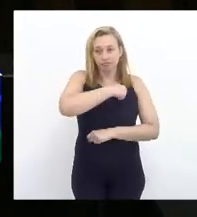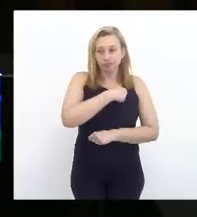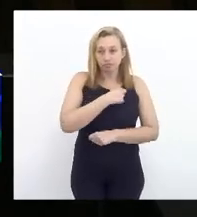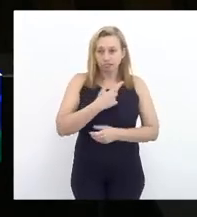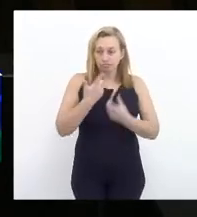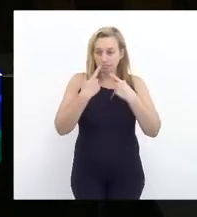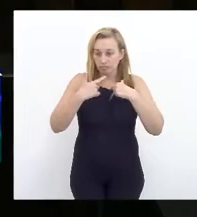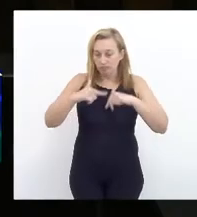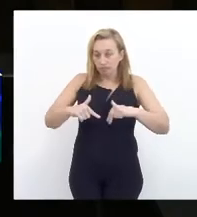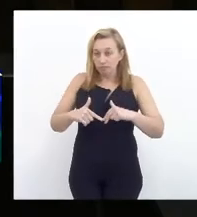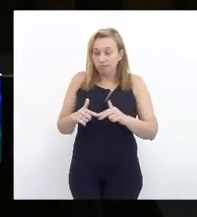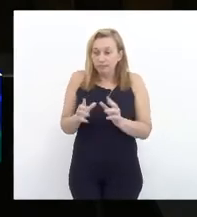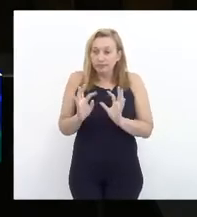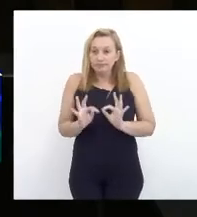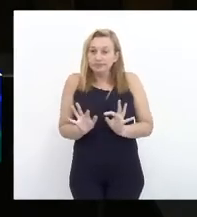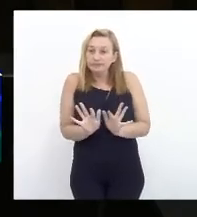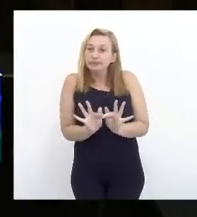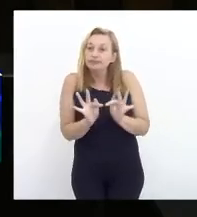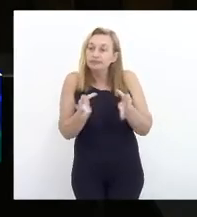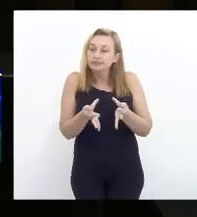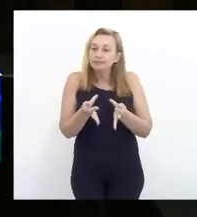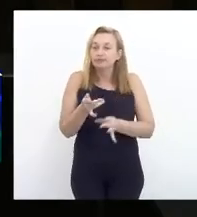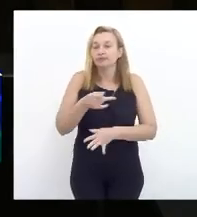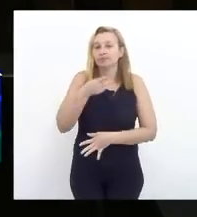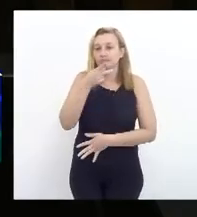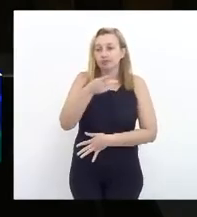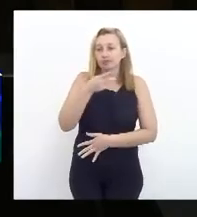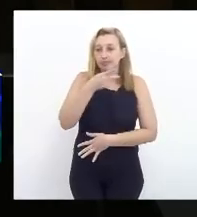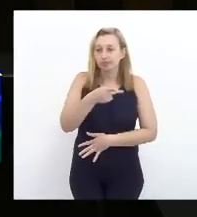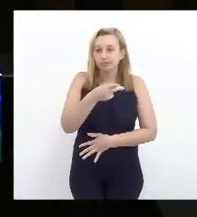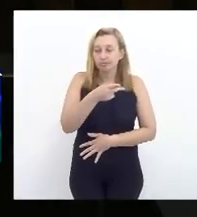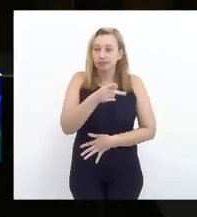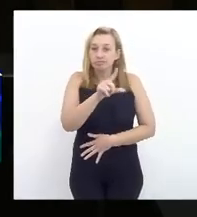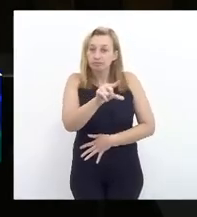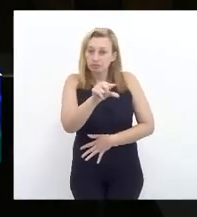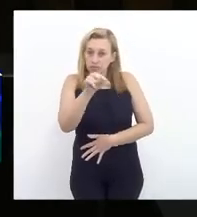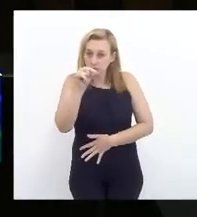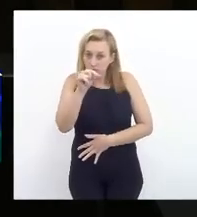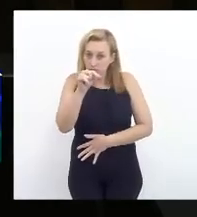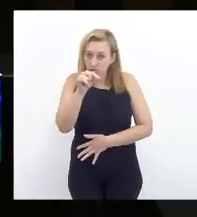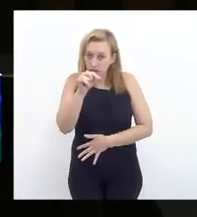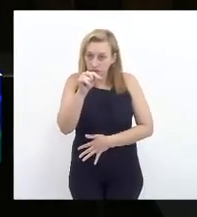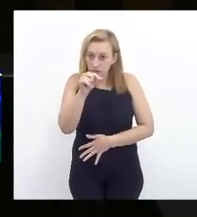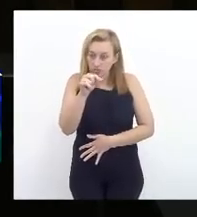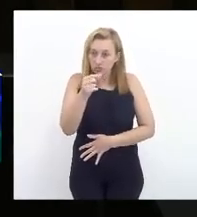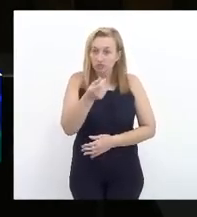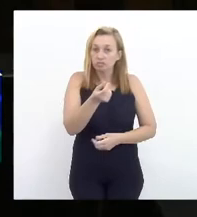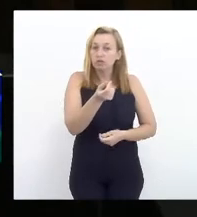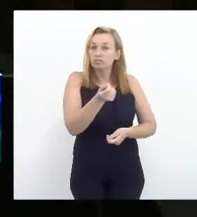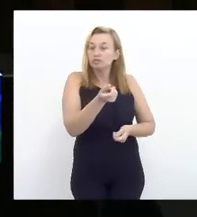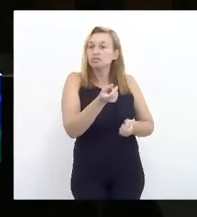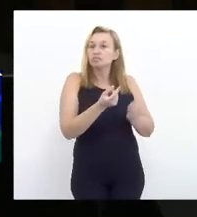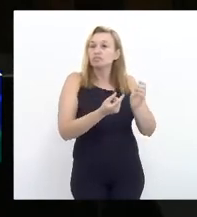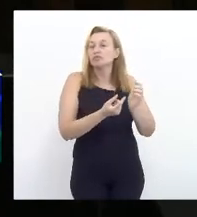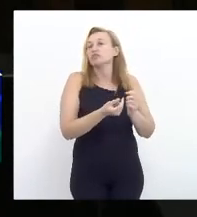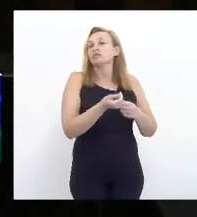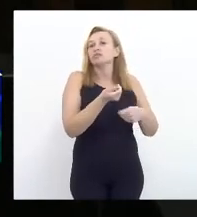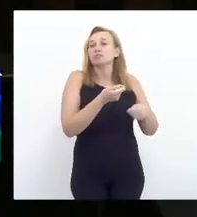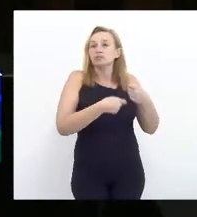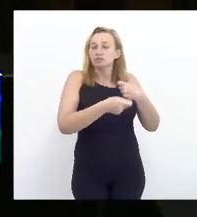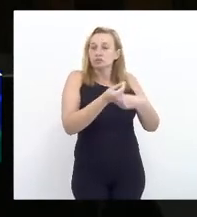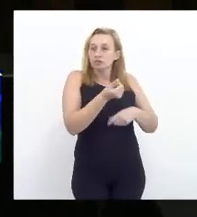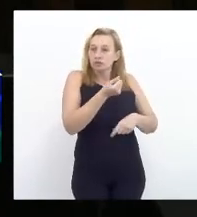linguagem simples, eu tenho dito que é escolher, do seu ponto de vista econômico, ou